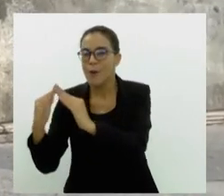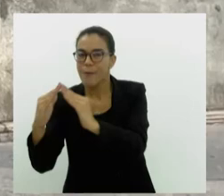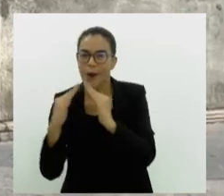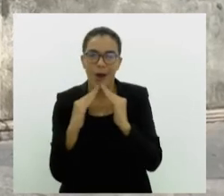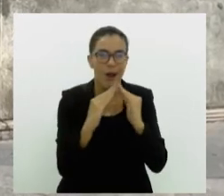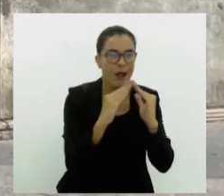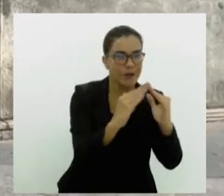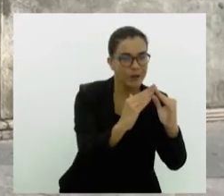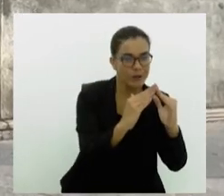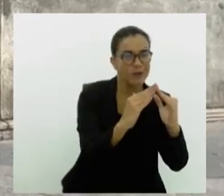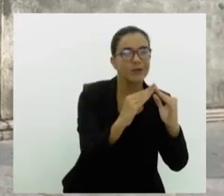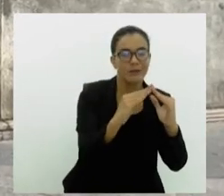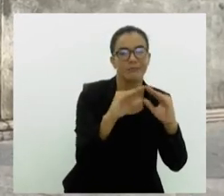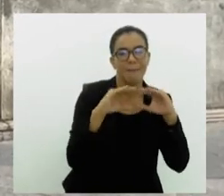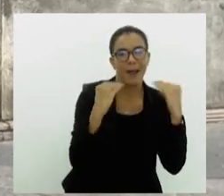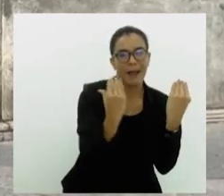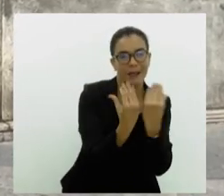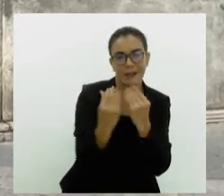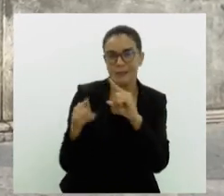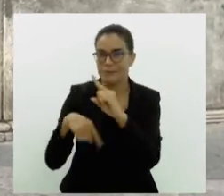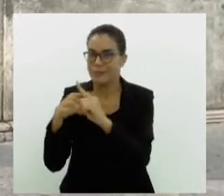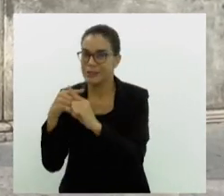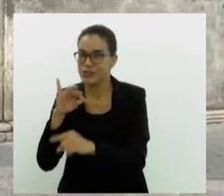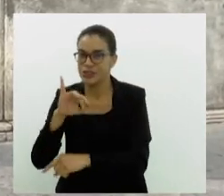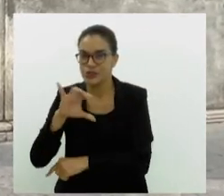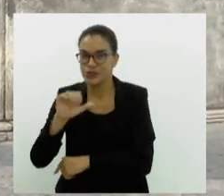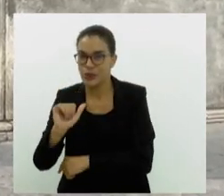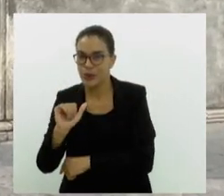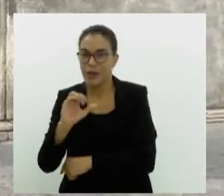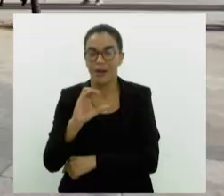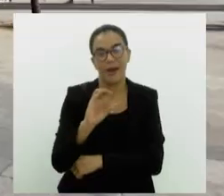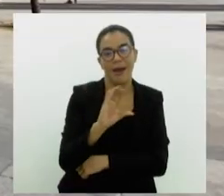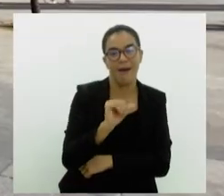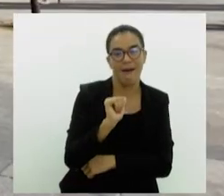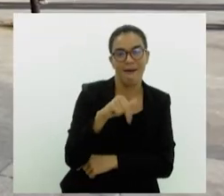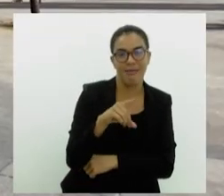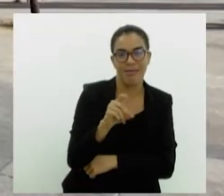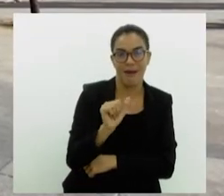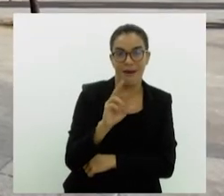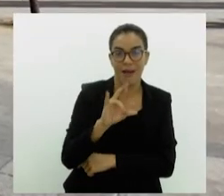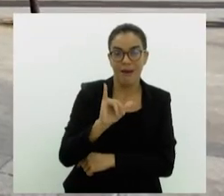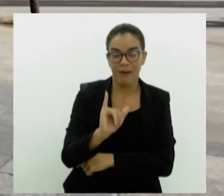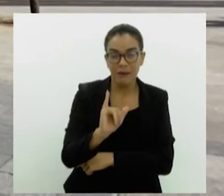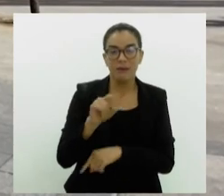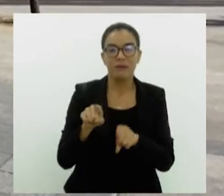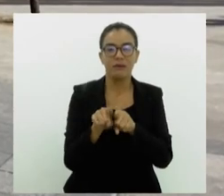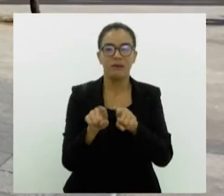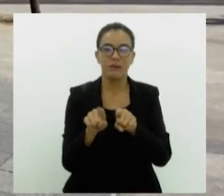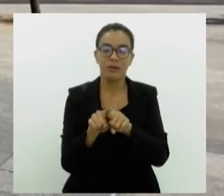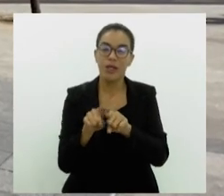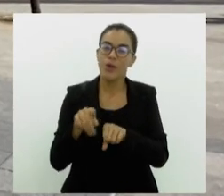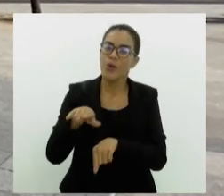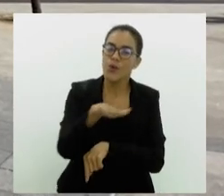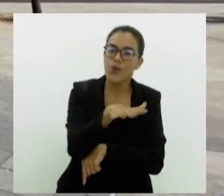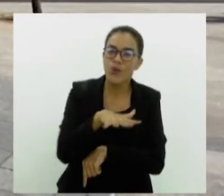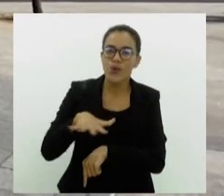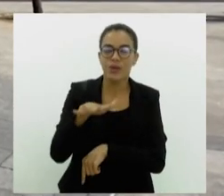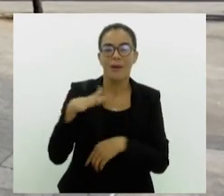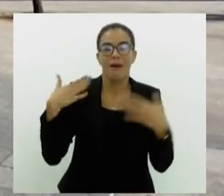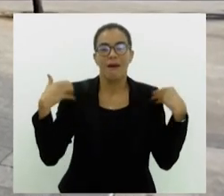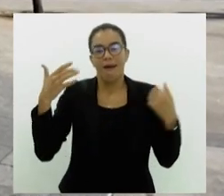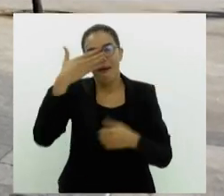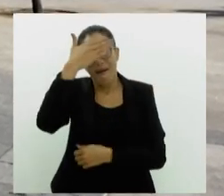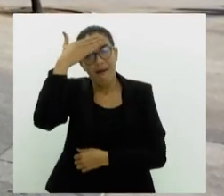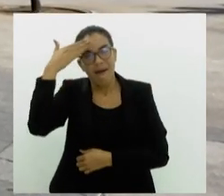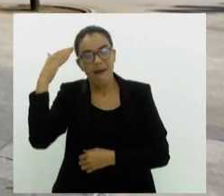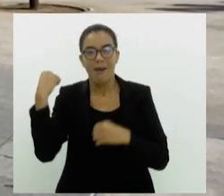da Tijuca e Maracanã, mas de bairros próximos como Andaraí e Vila Isabel, que usam muito espaço tanto para o lazer quanto para a prática